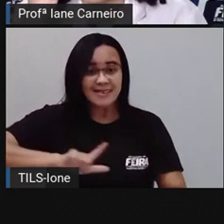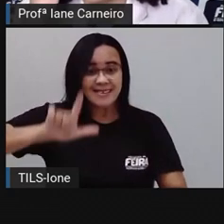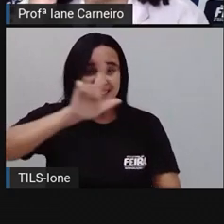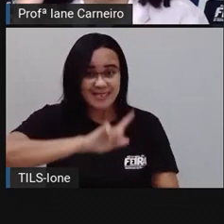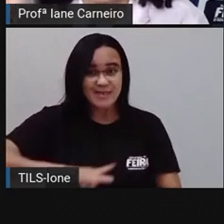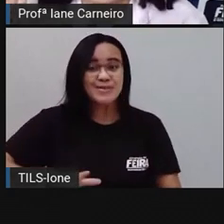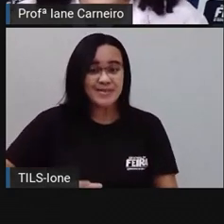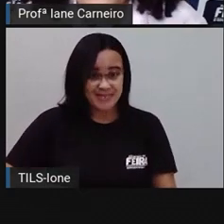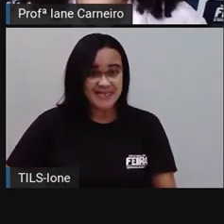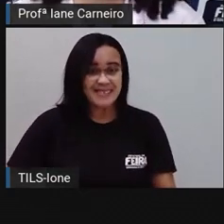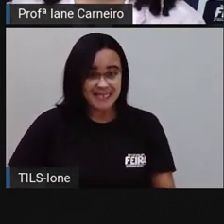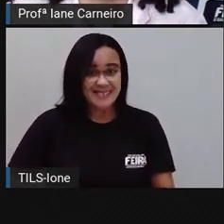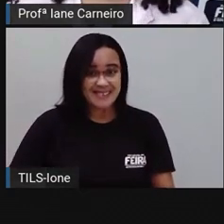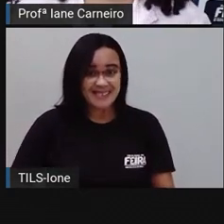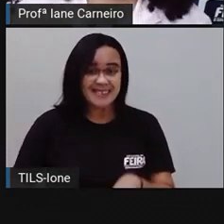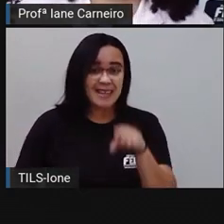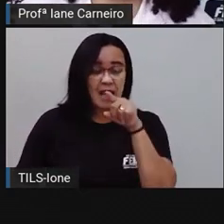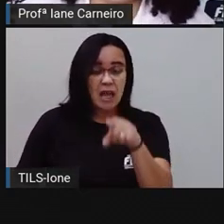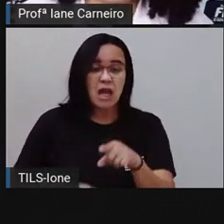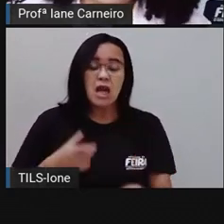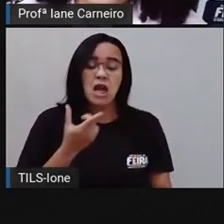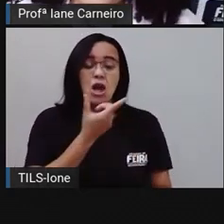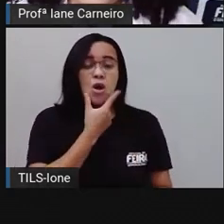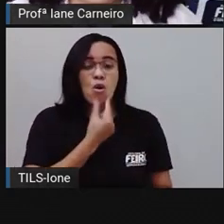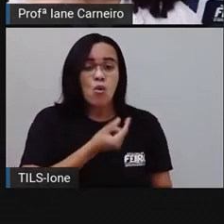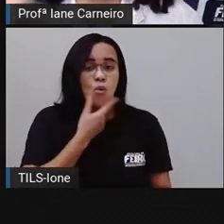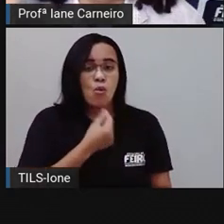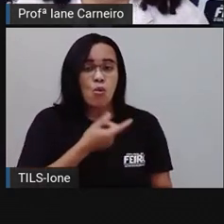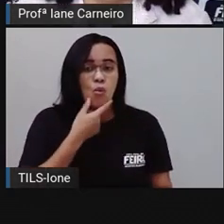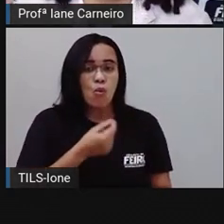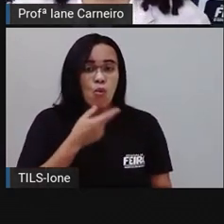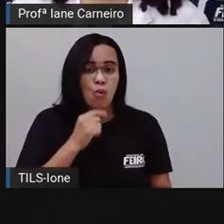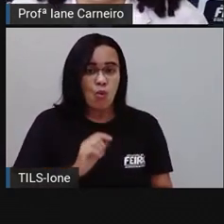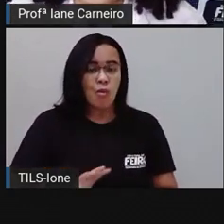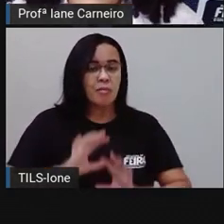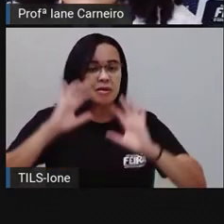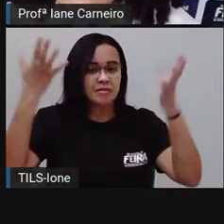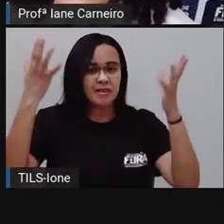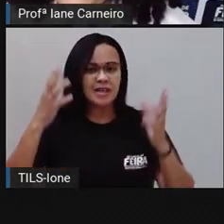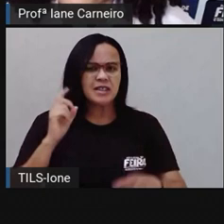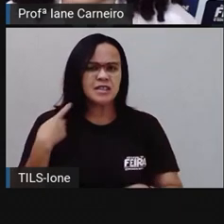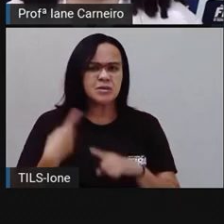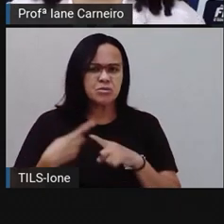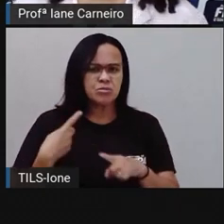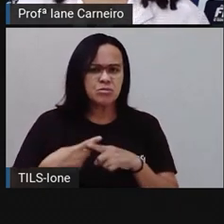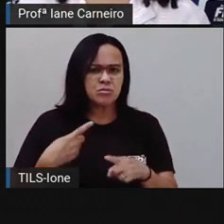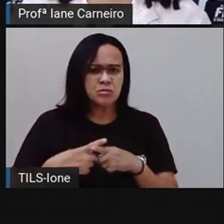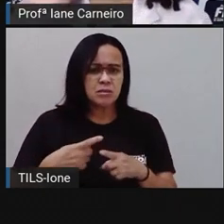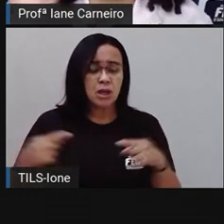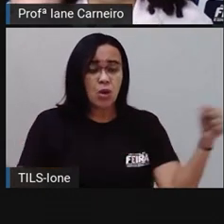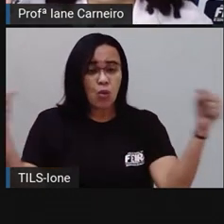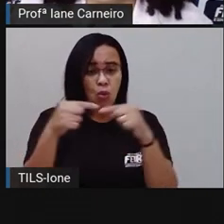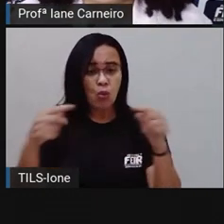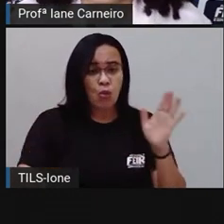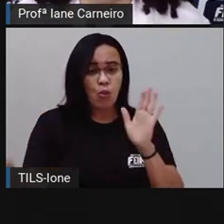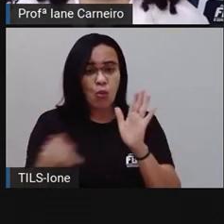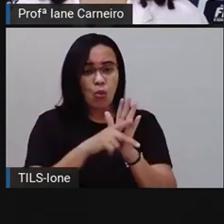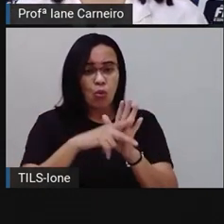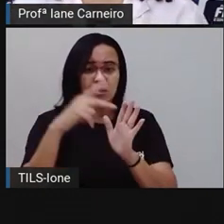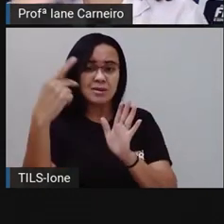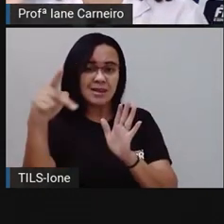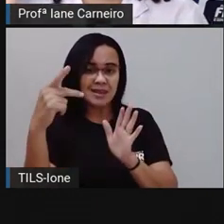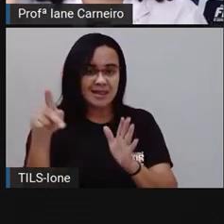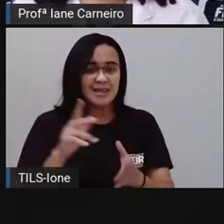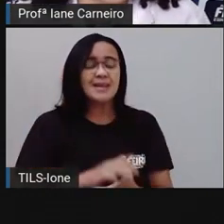iniciativa de um vereador aqui do nosso município, em que ele criou essa data, né? O dia municipal